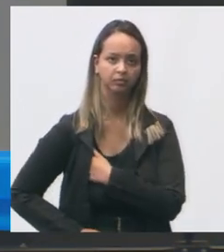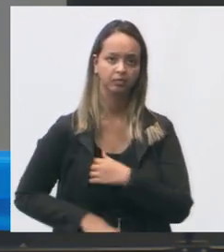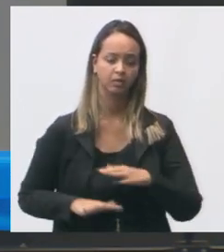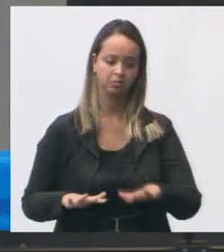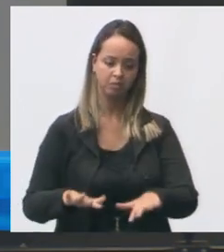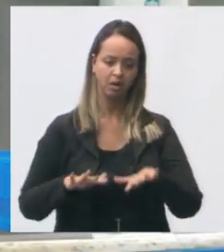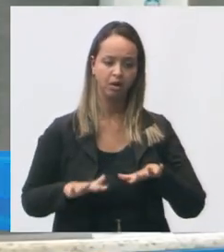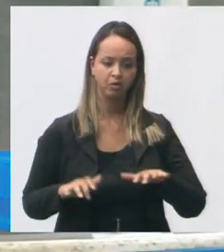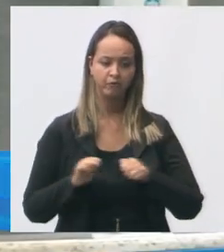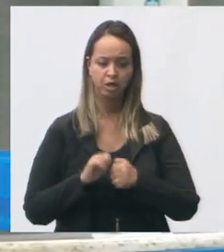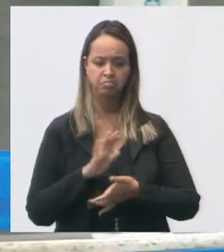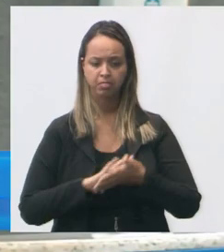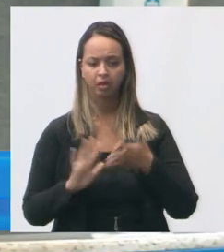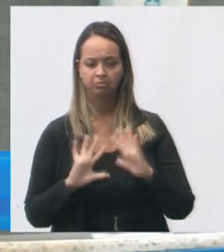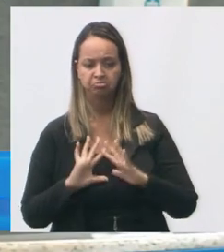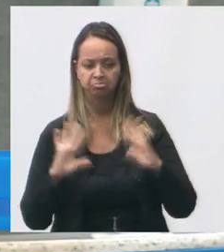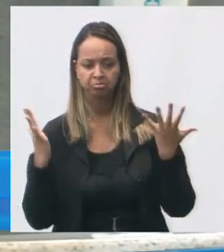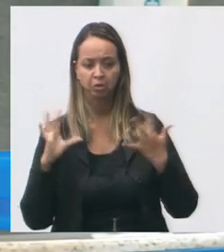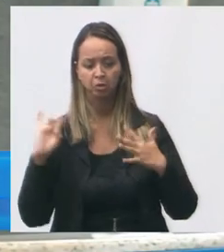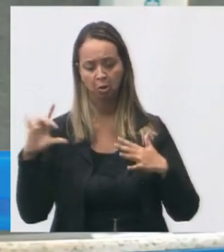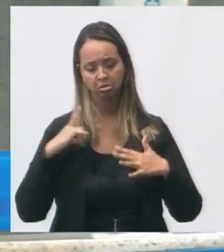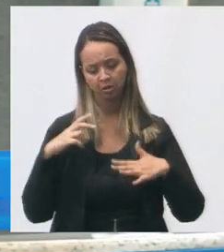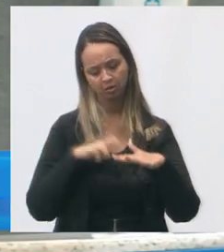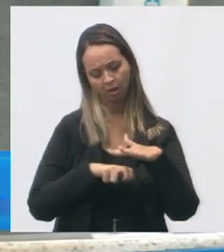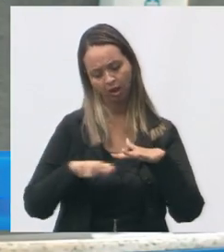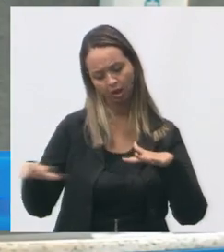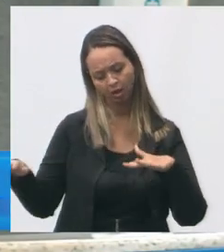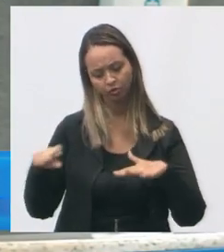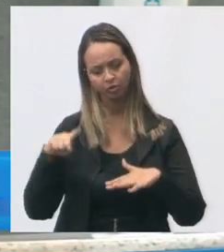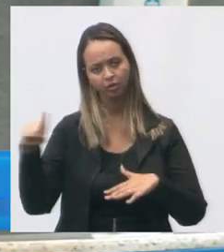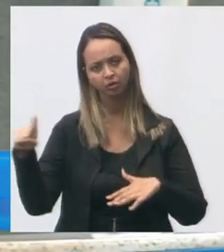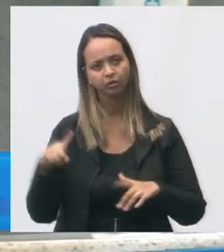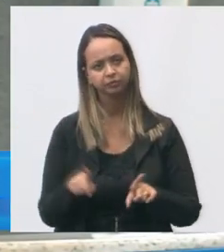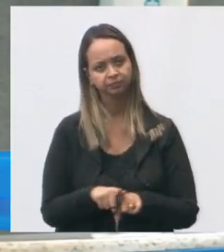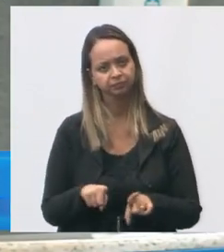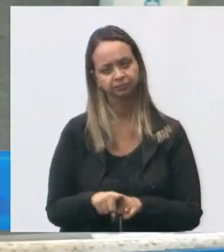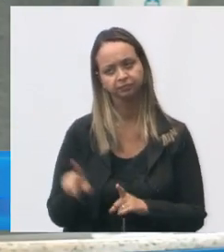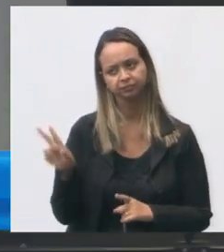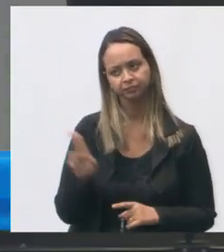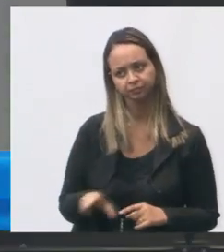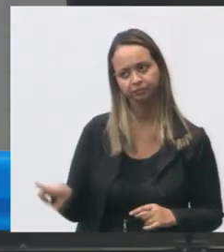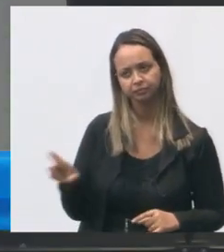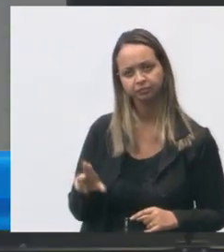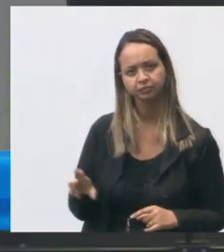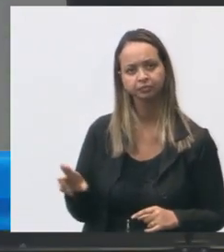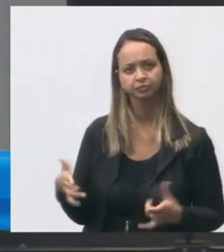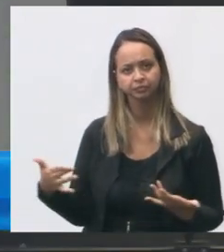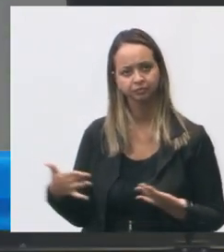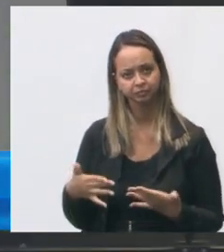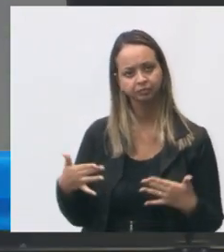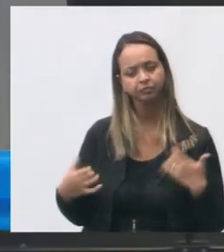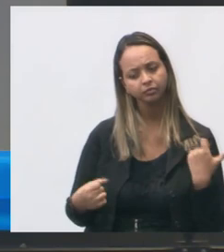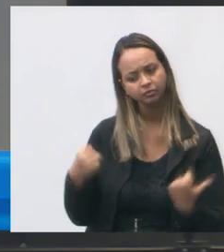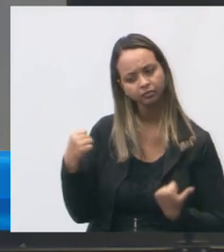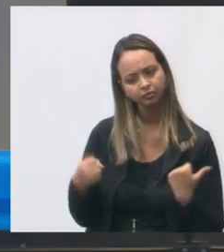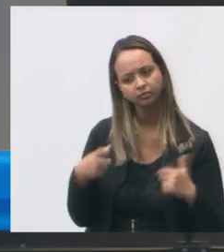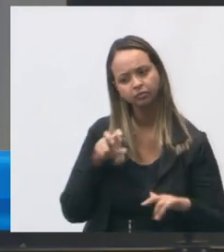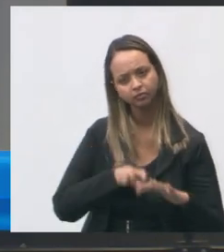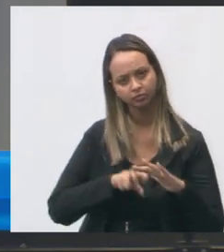galpão para eventos que hoje tem está sendo utilizado por carros aqui como estacionamento